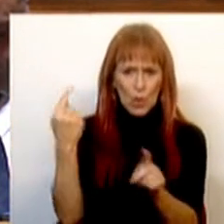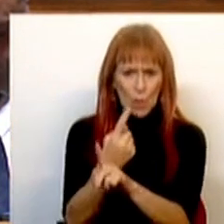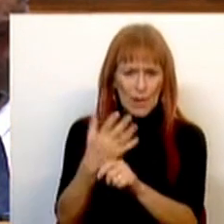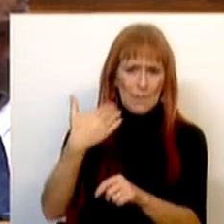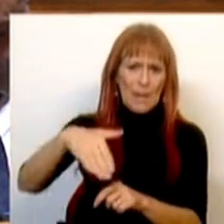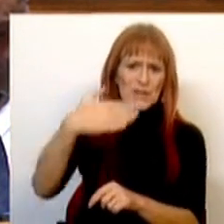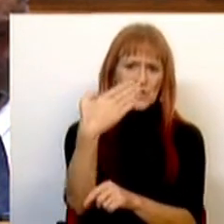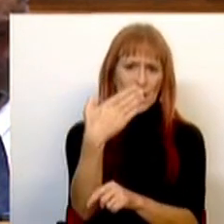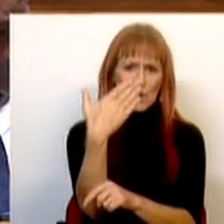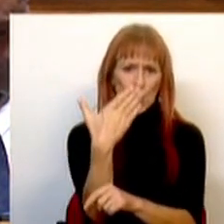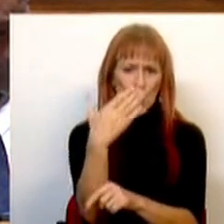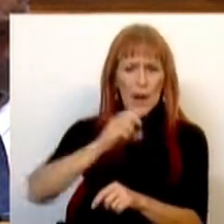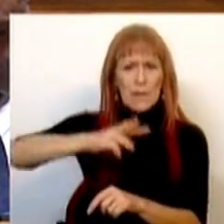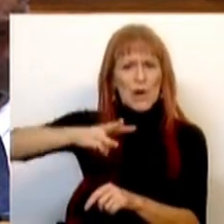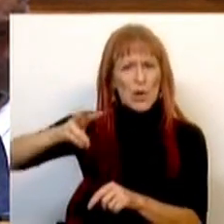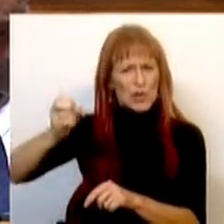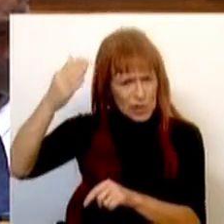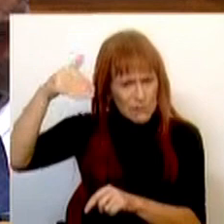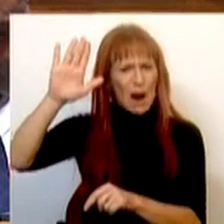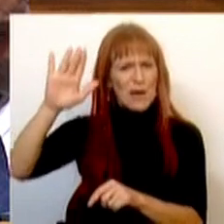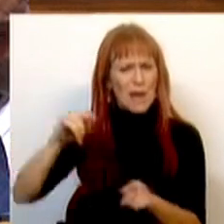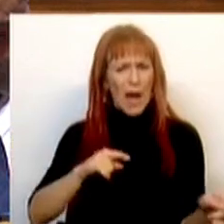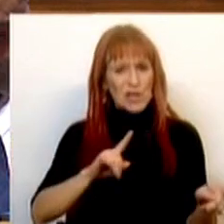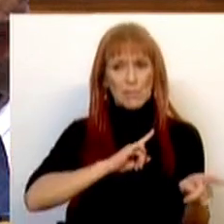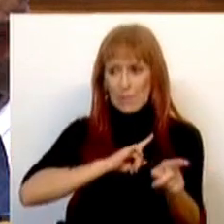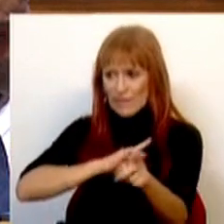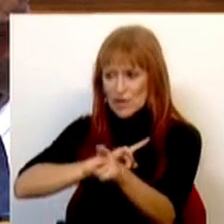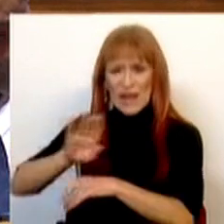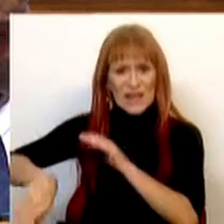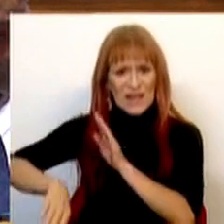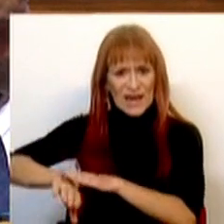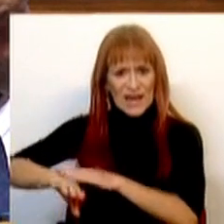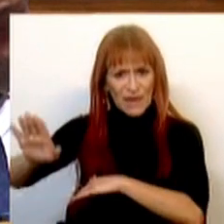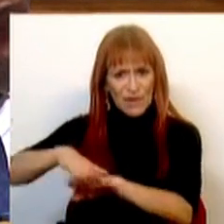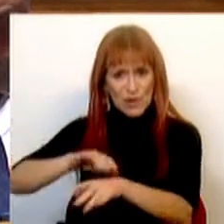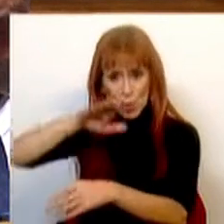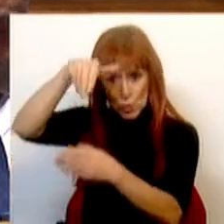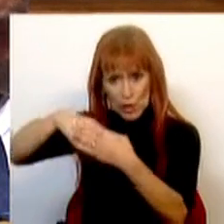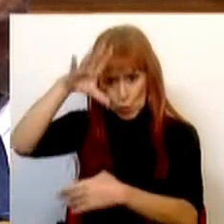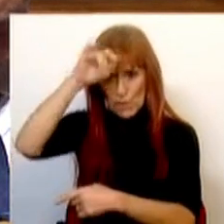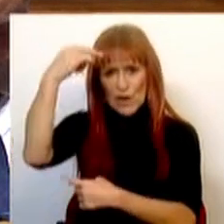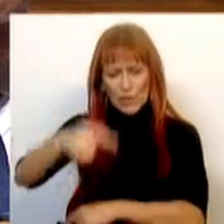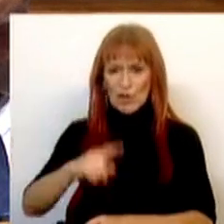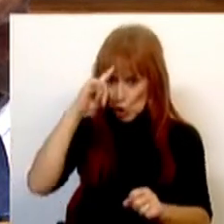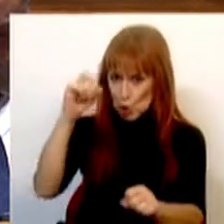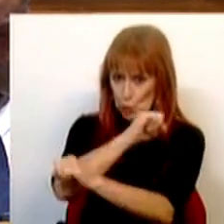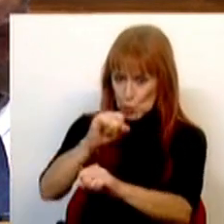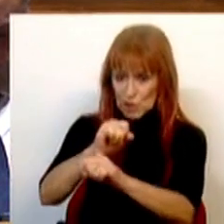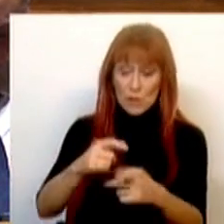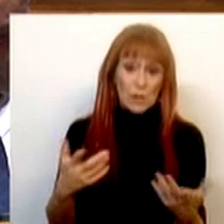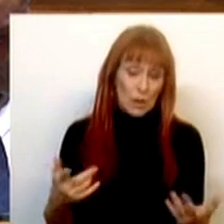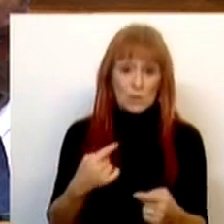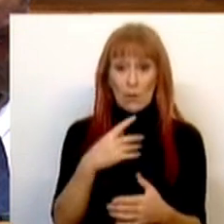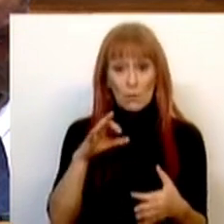de 71 milhões de euros. São estas as privatizações que a direita fez quando foi Governo. Chocante no